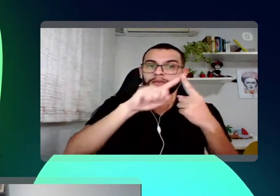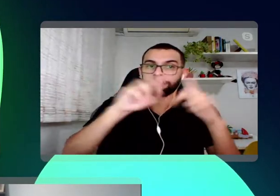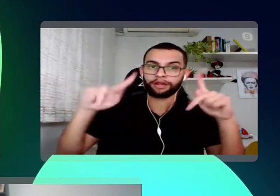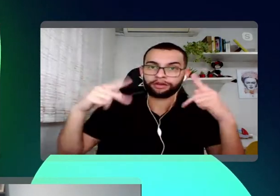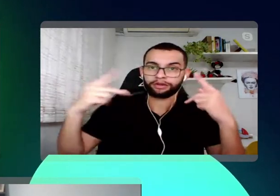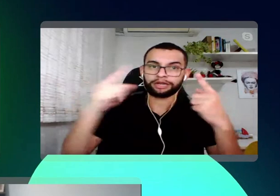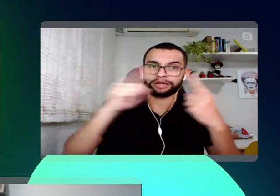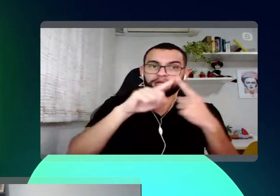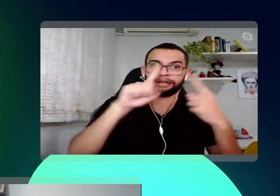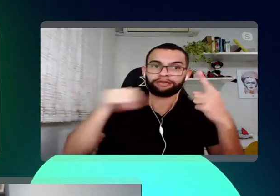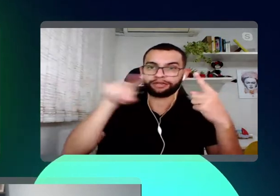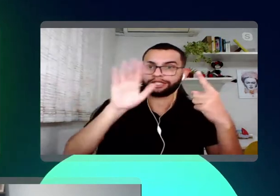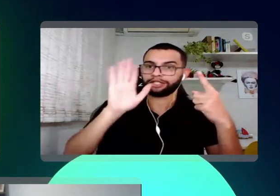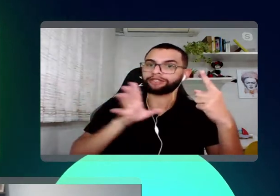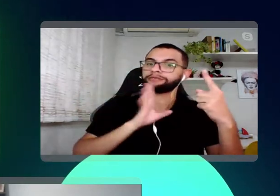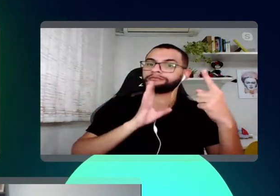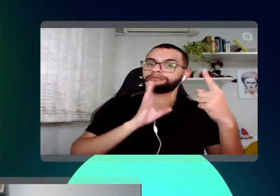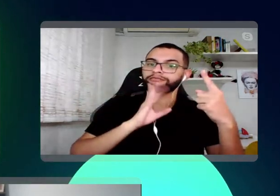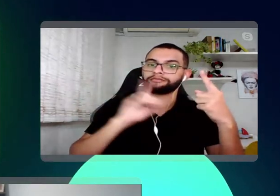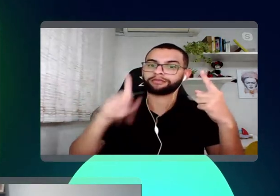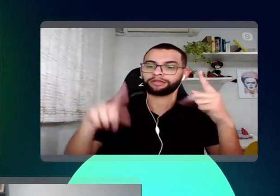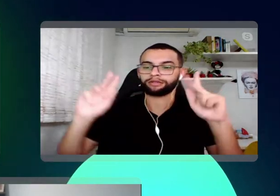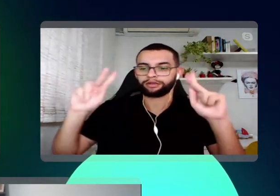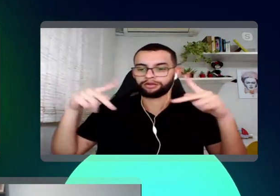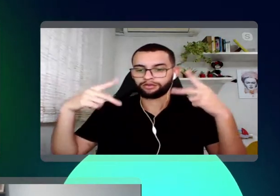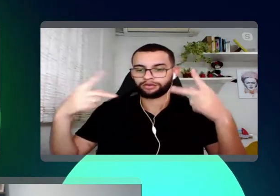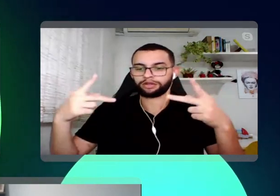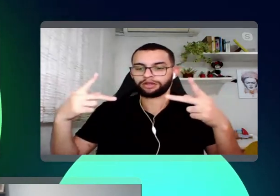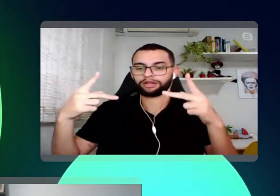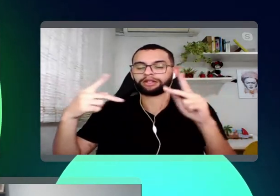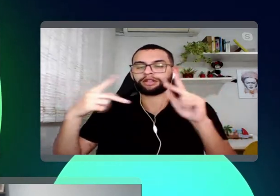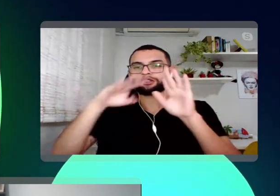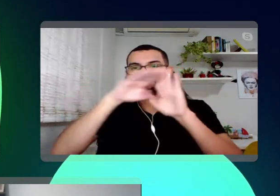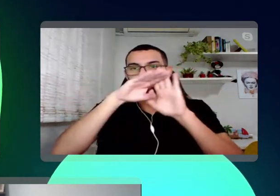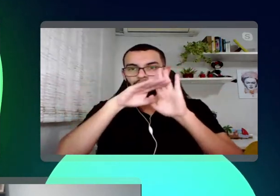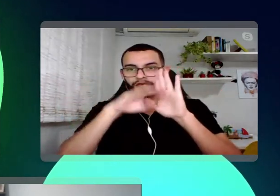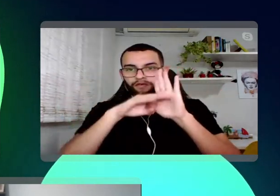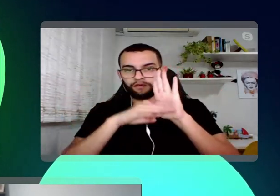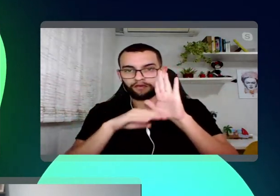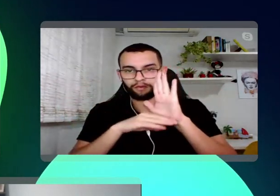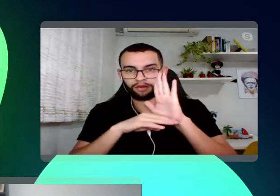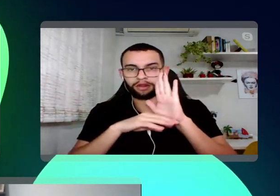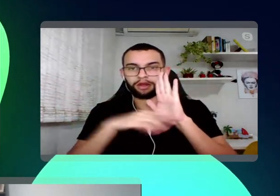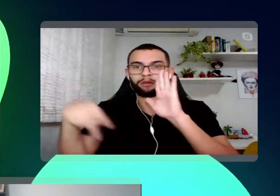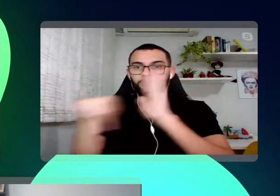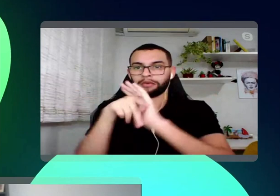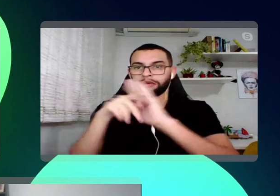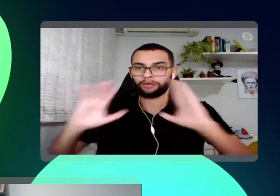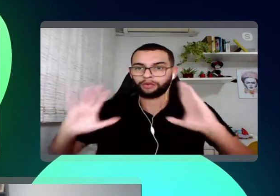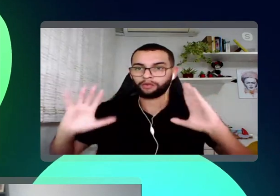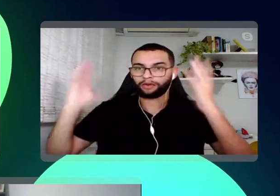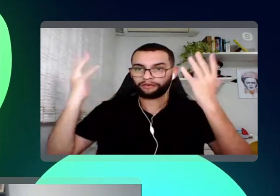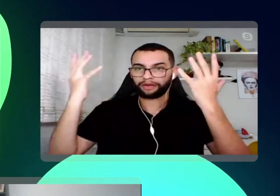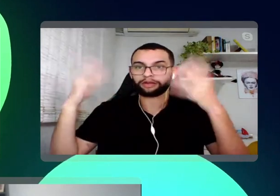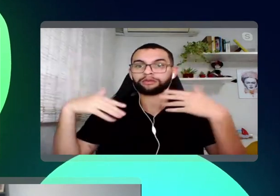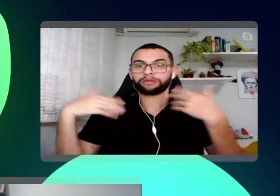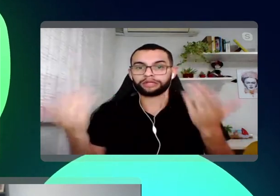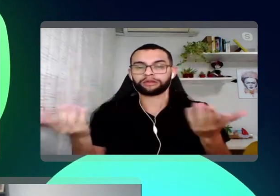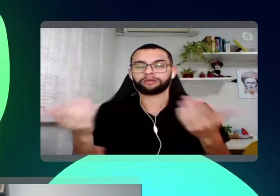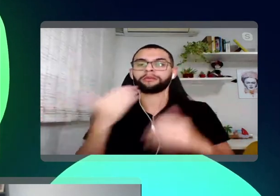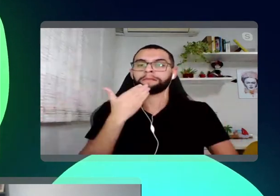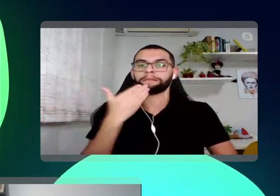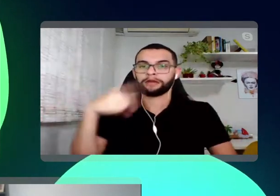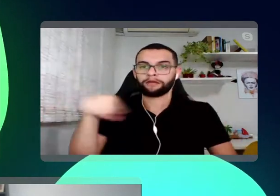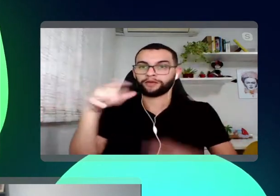link é o link que vocês conhecem, que é o link de formulário do evento. Então, por favor,